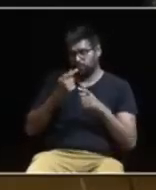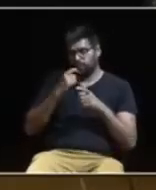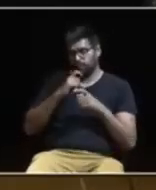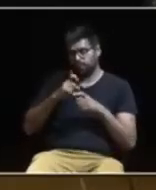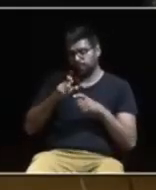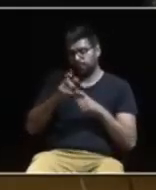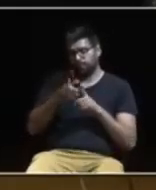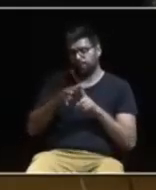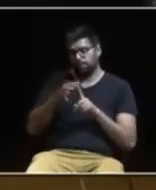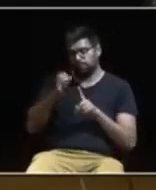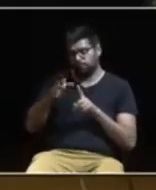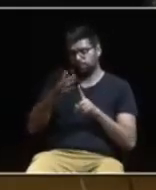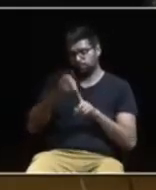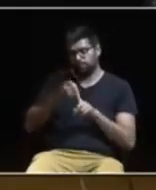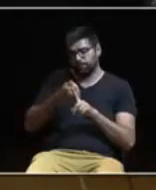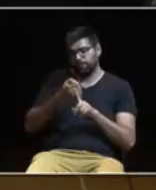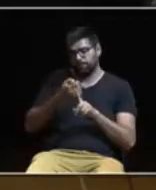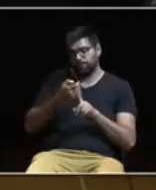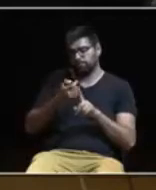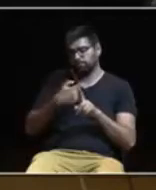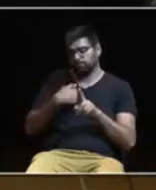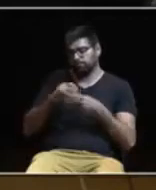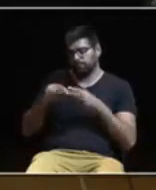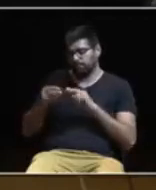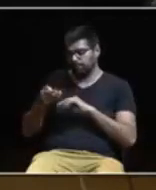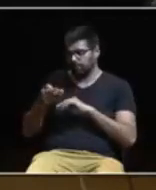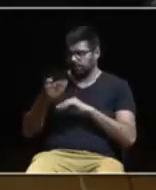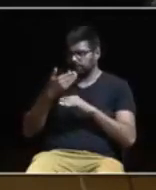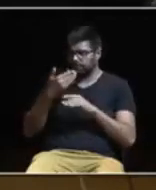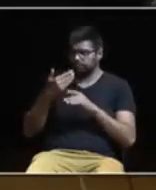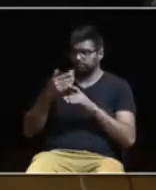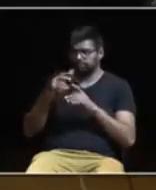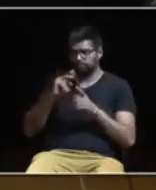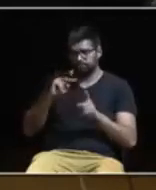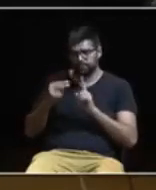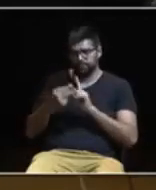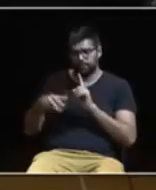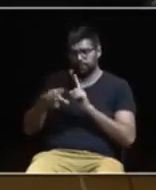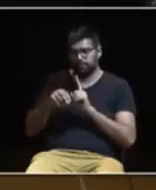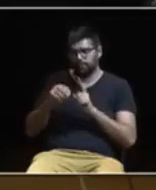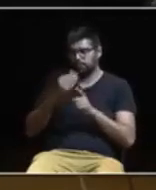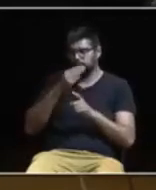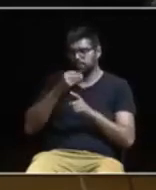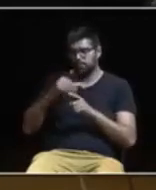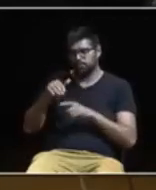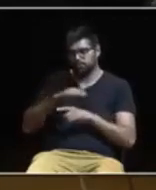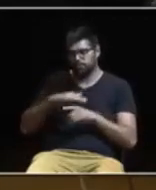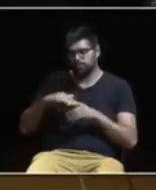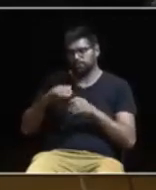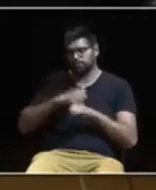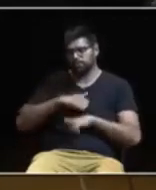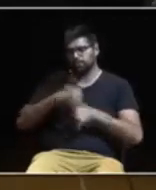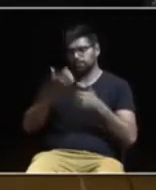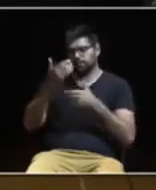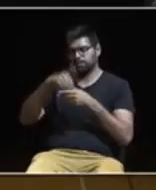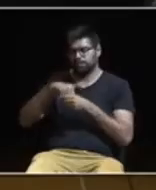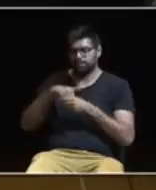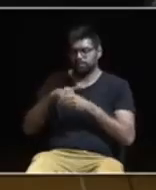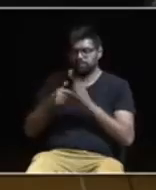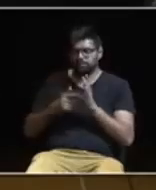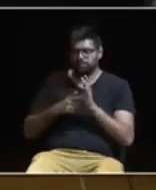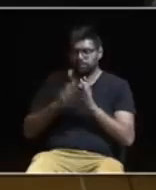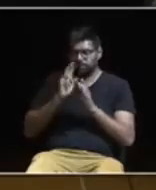desafio que lançamos, que a Câmara valorize e preserve o solo como recurso fundamental para a cidade, conciliando as necessidades das